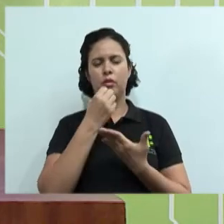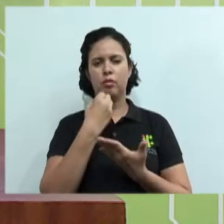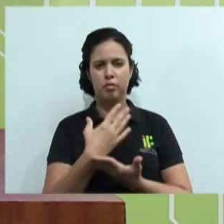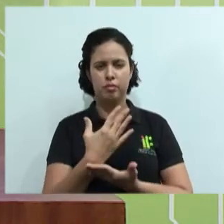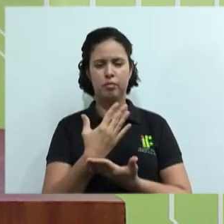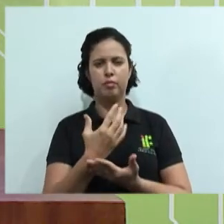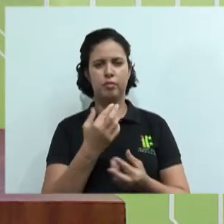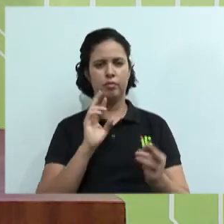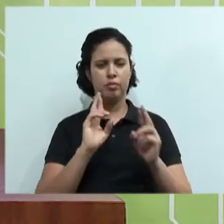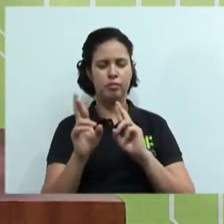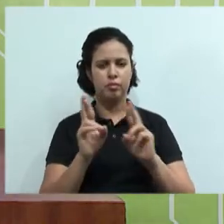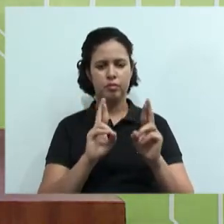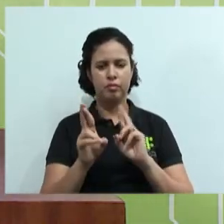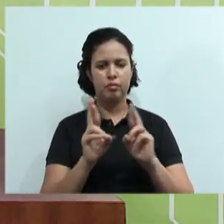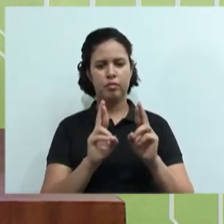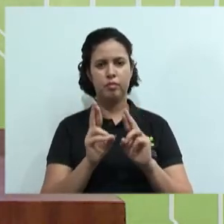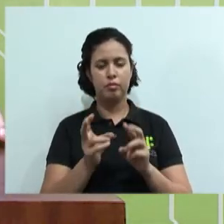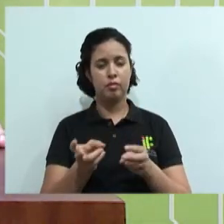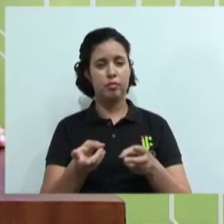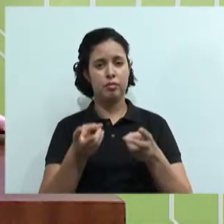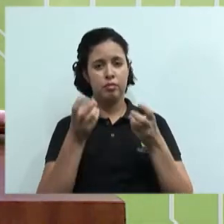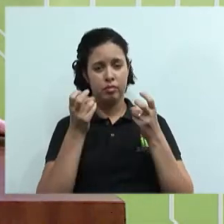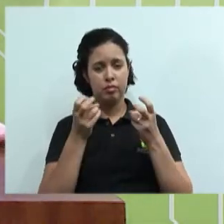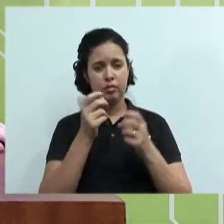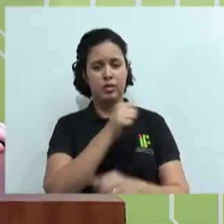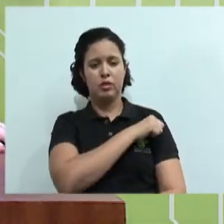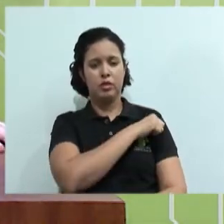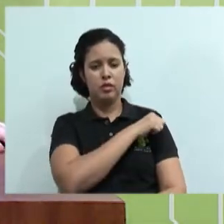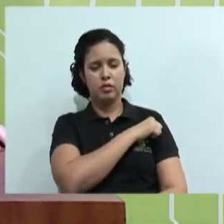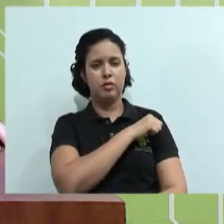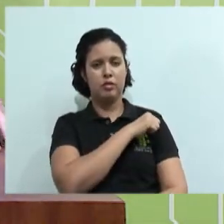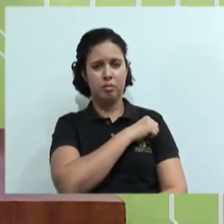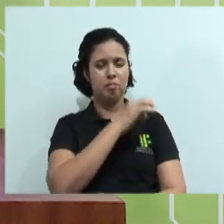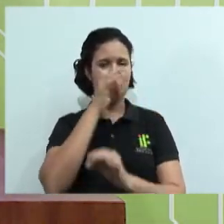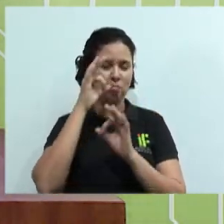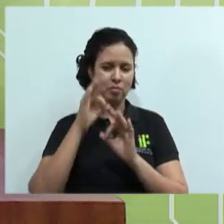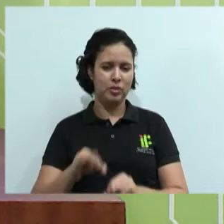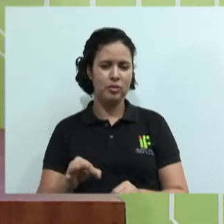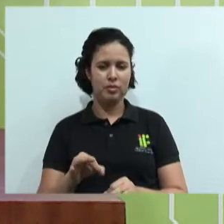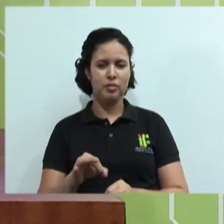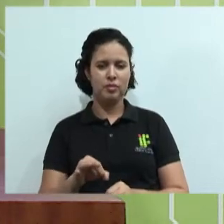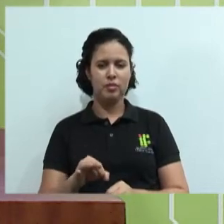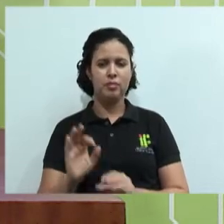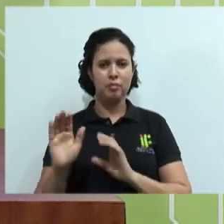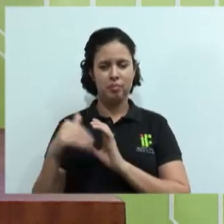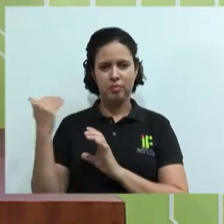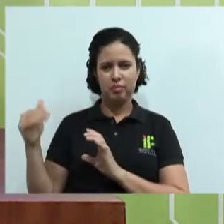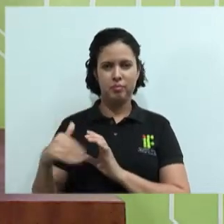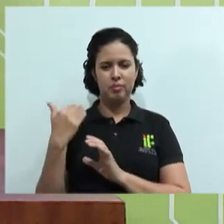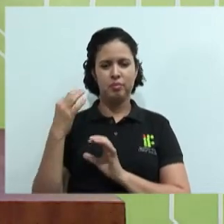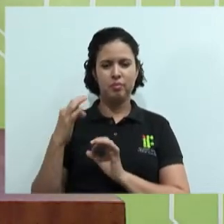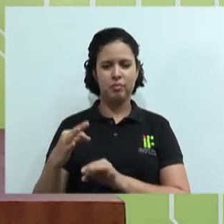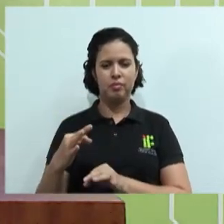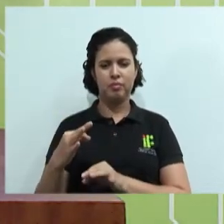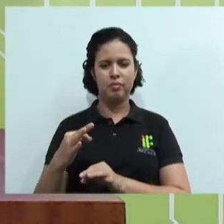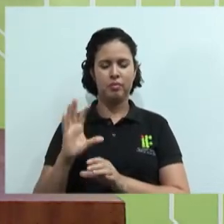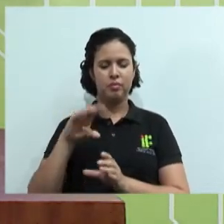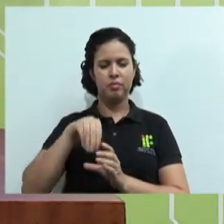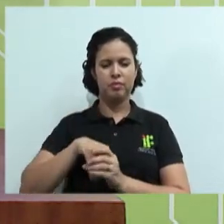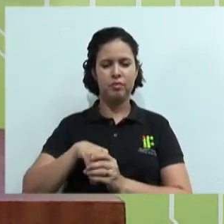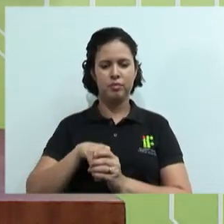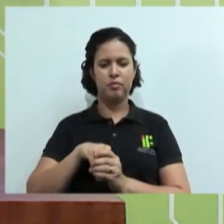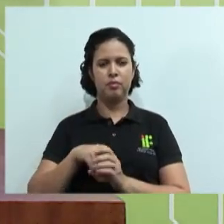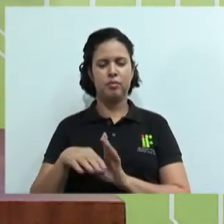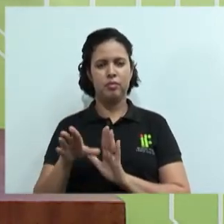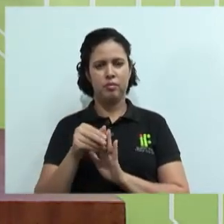interpessoal. Então, percebemos que os nossos alunos aí hoje estão bem afiados, né? Estão participando da aula e estão dentro do conteúdo.